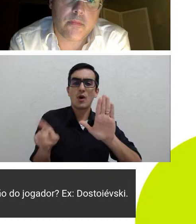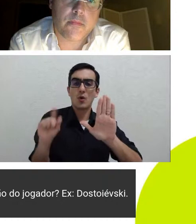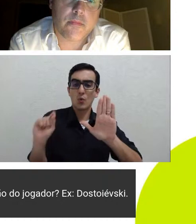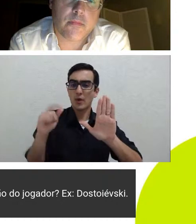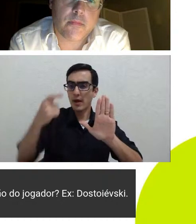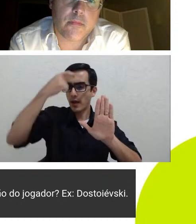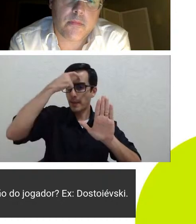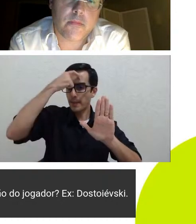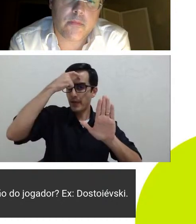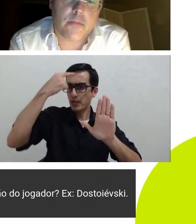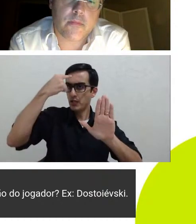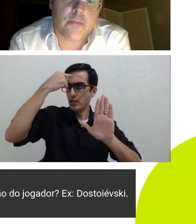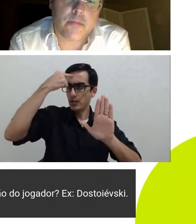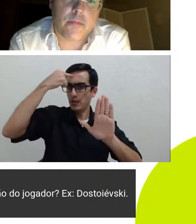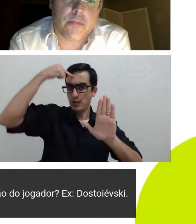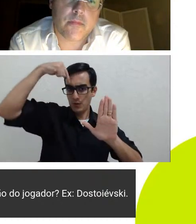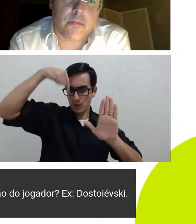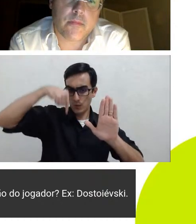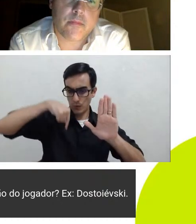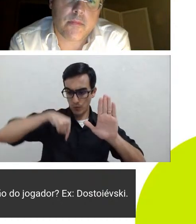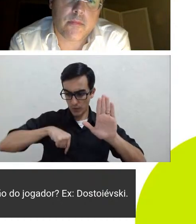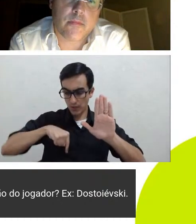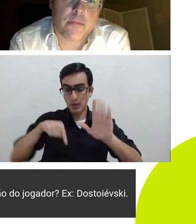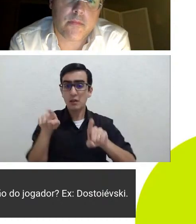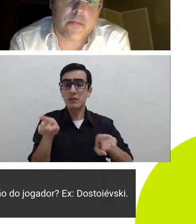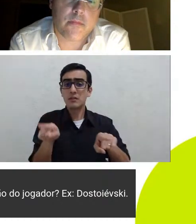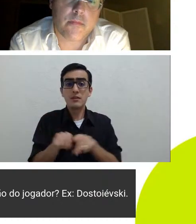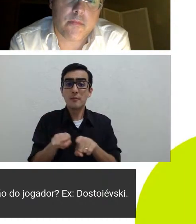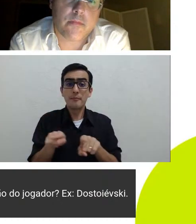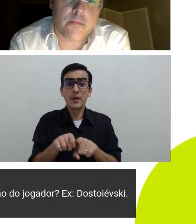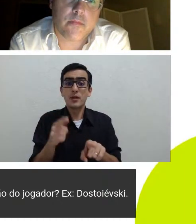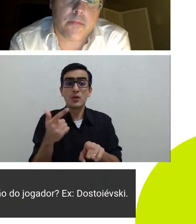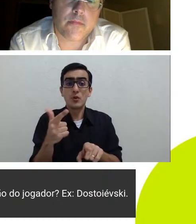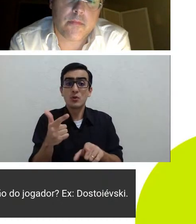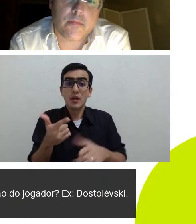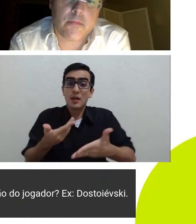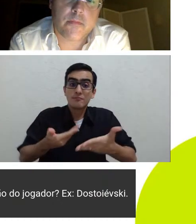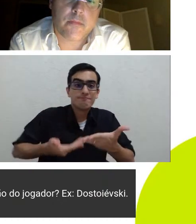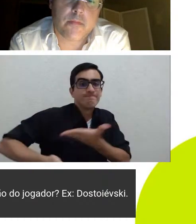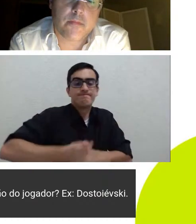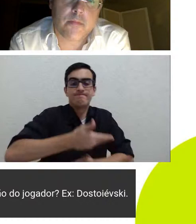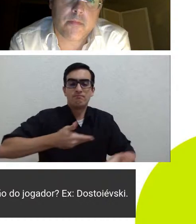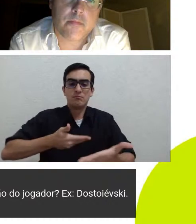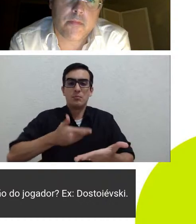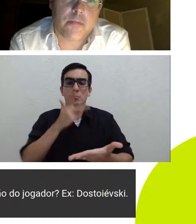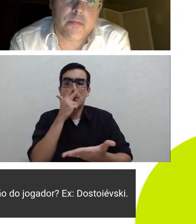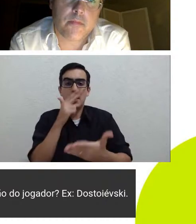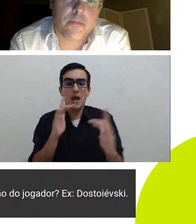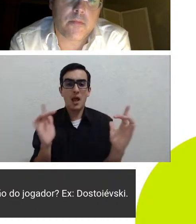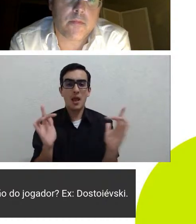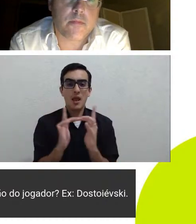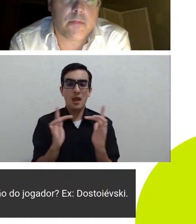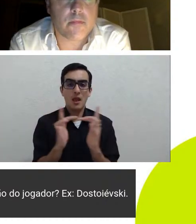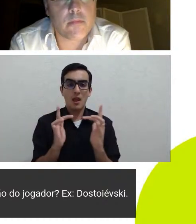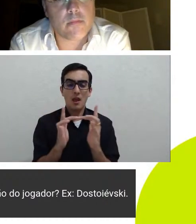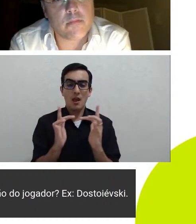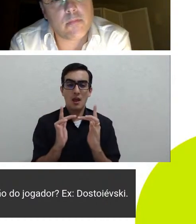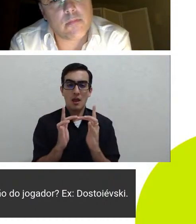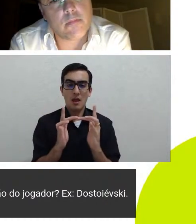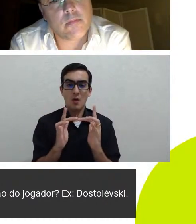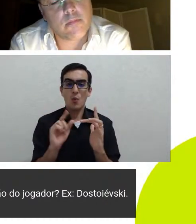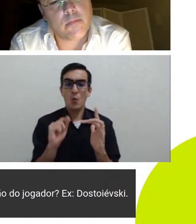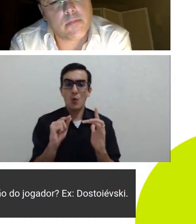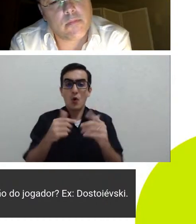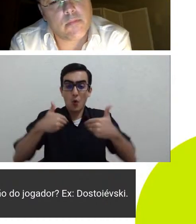mente e vai para o corpo também não tem essa dinâmica não tem uma relação corpo-mente